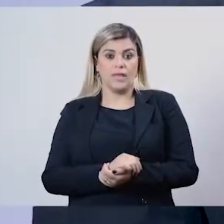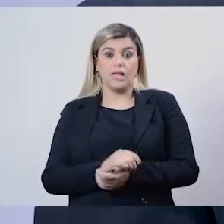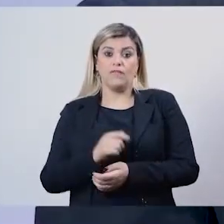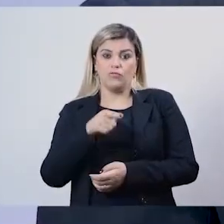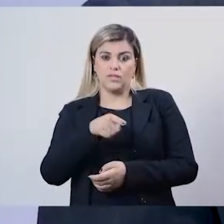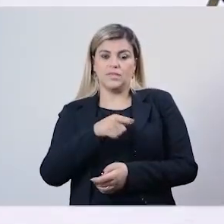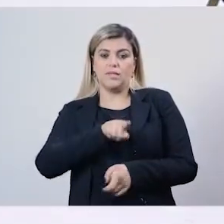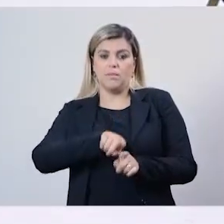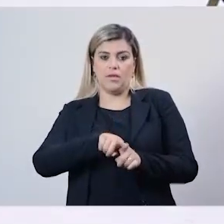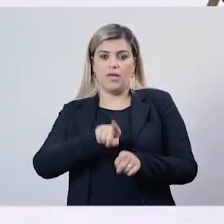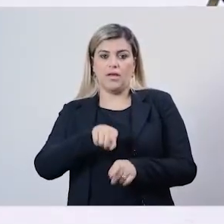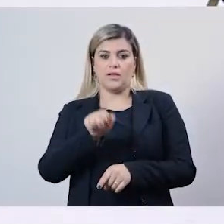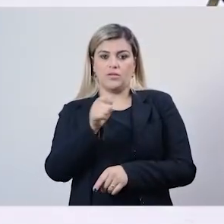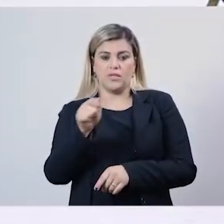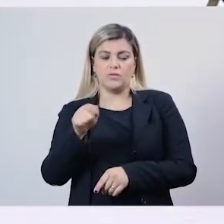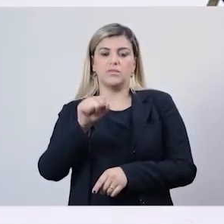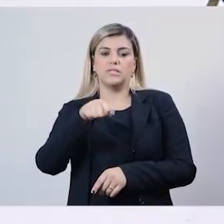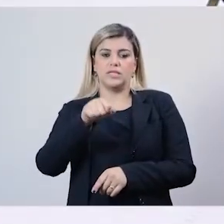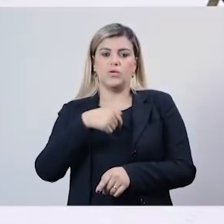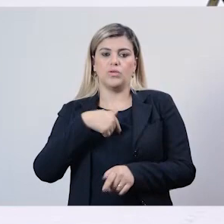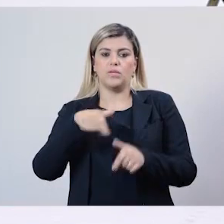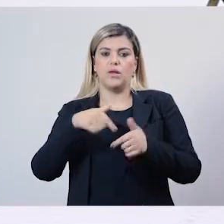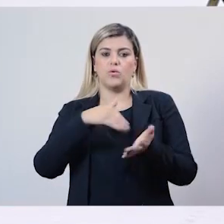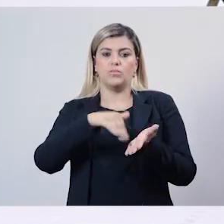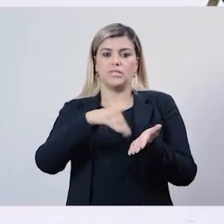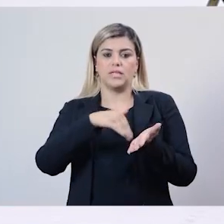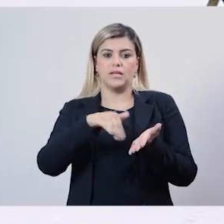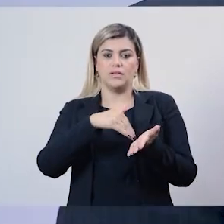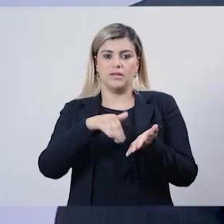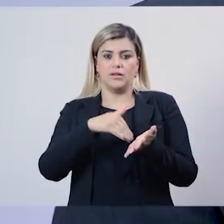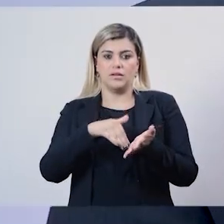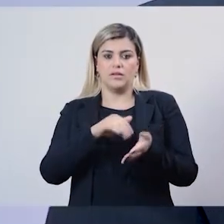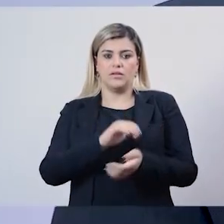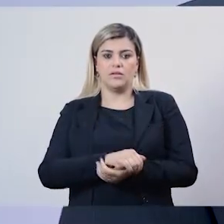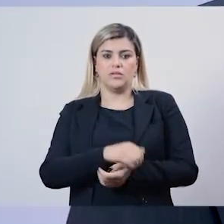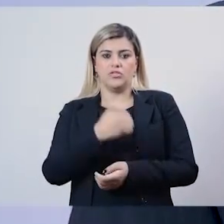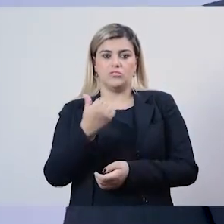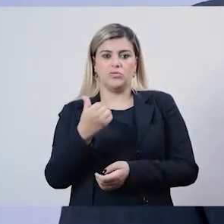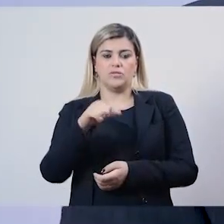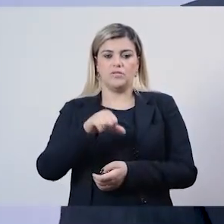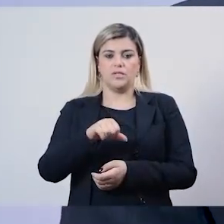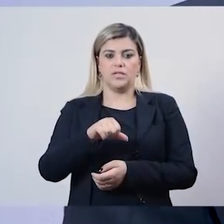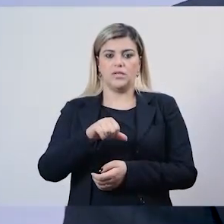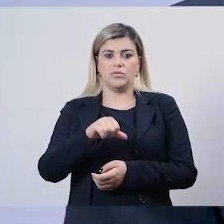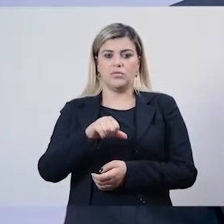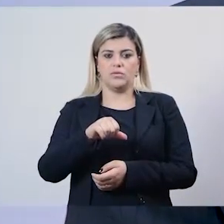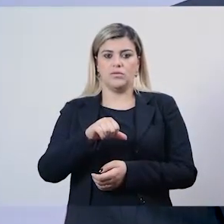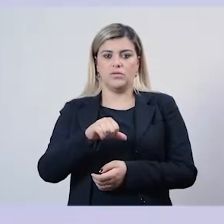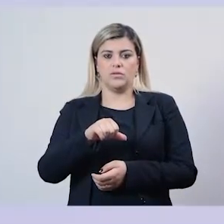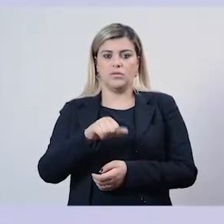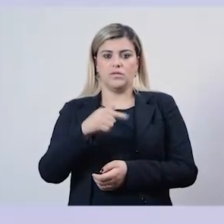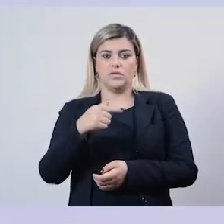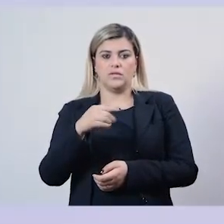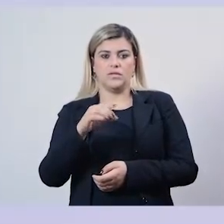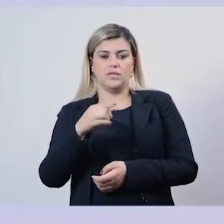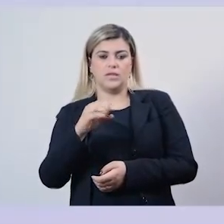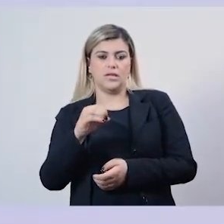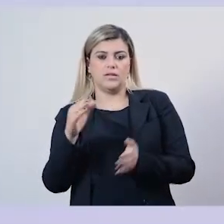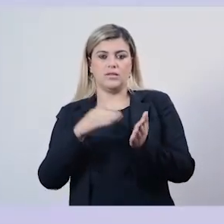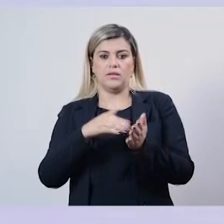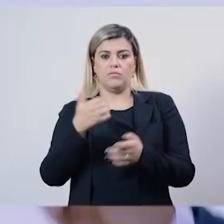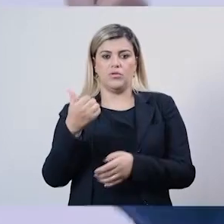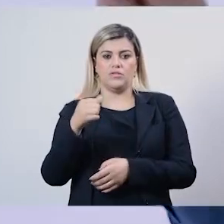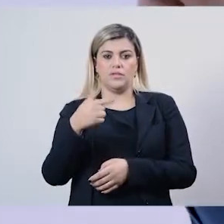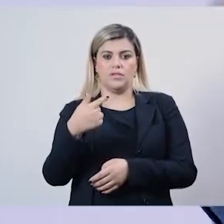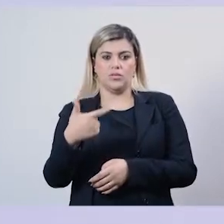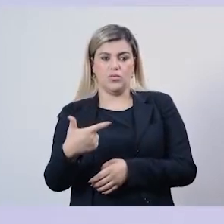Eu fui secretário. Fui secretário da gestão de 70... 70, 72. De 70, 72. Era dois